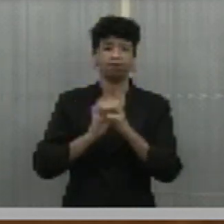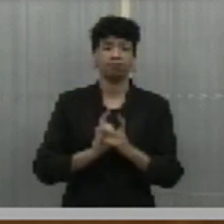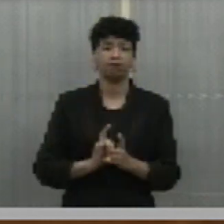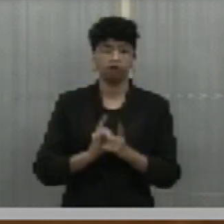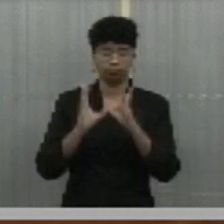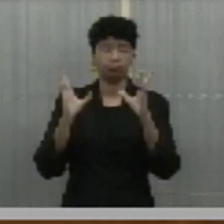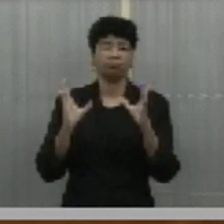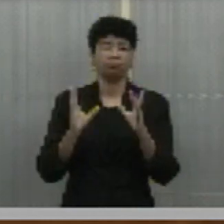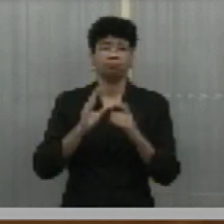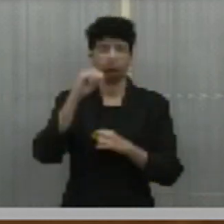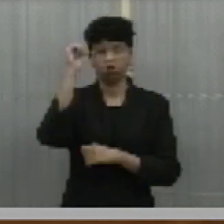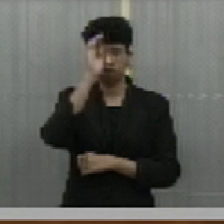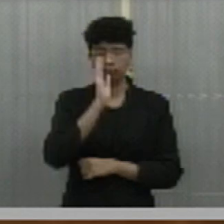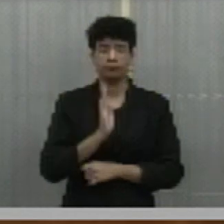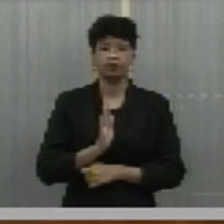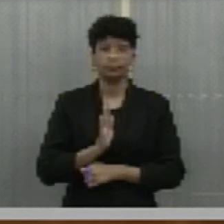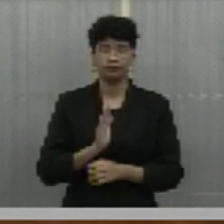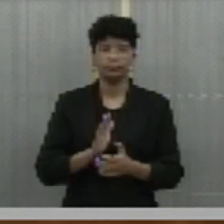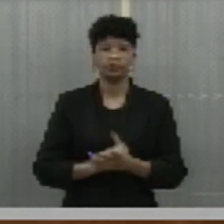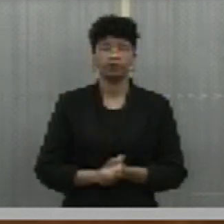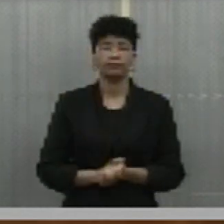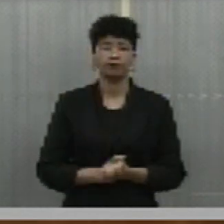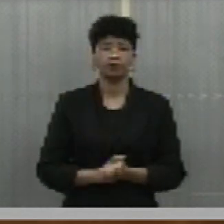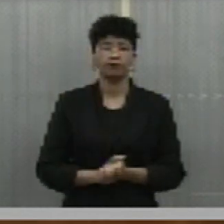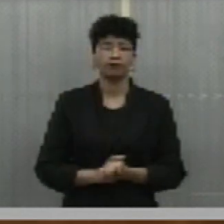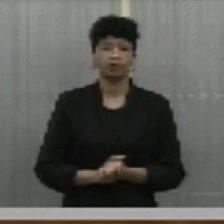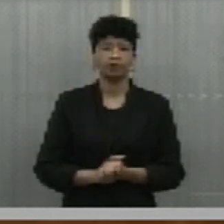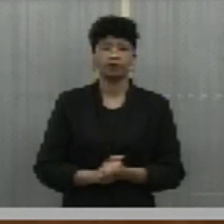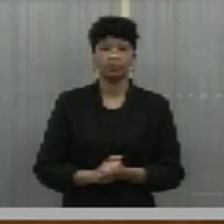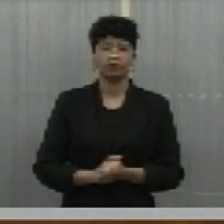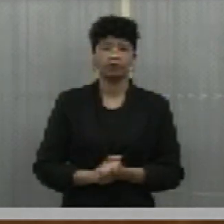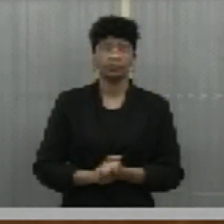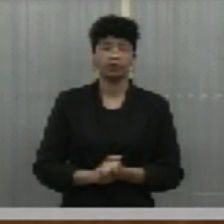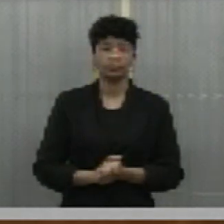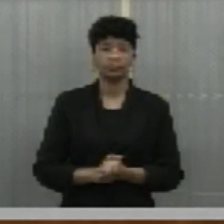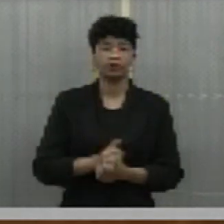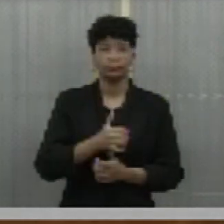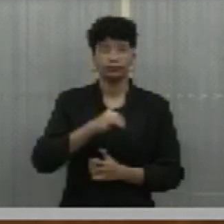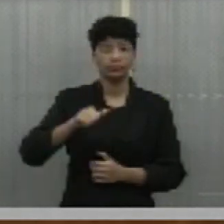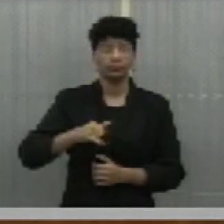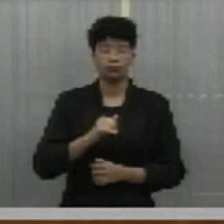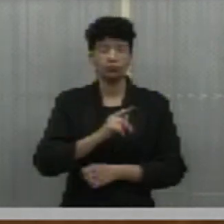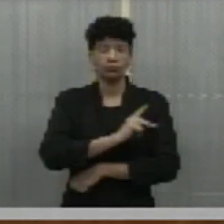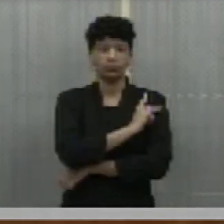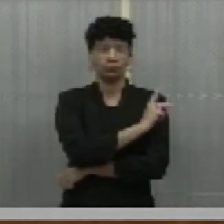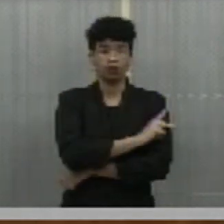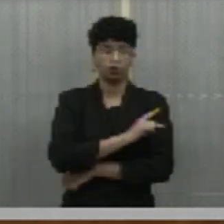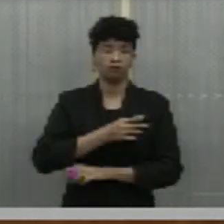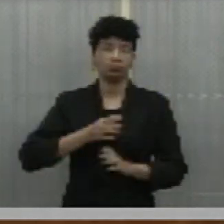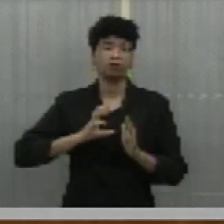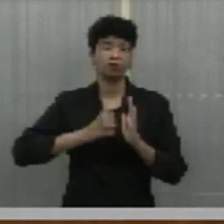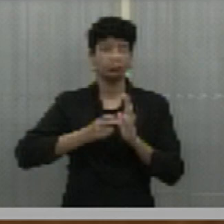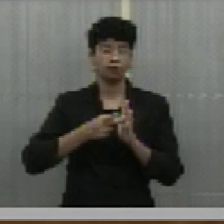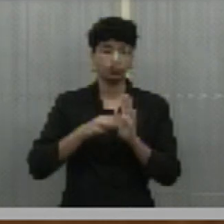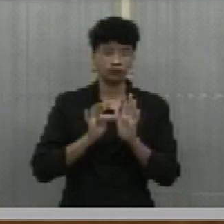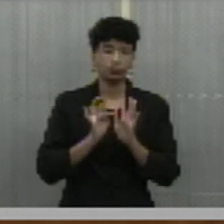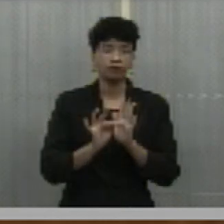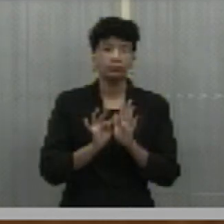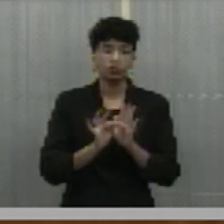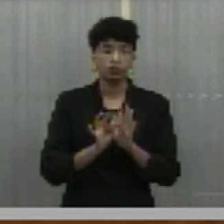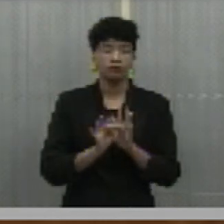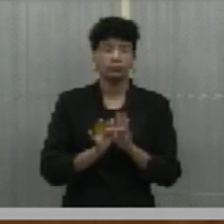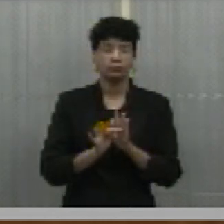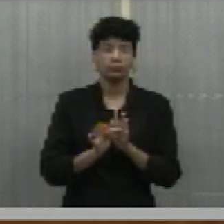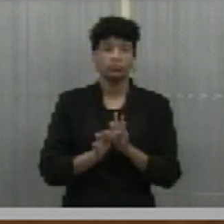brasileira. Em São João do Piauí, o Partido dos Trabalhadores, assim